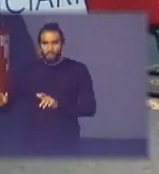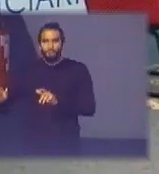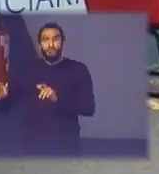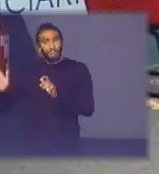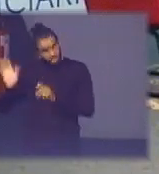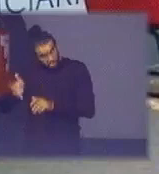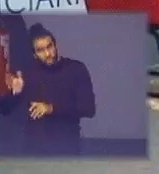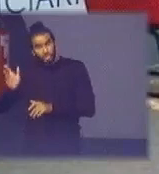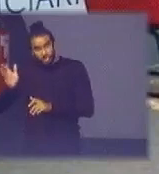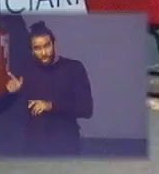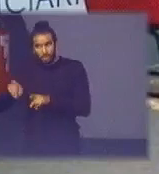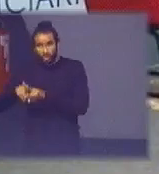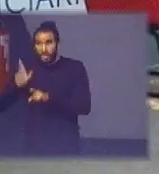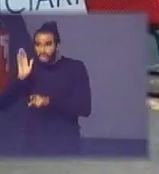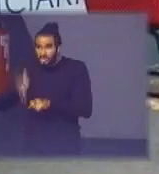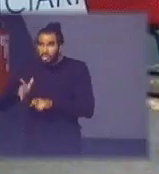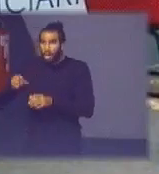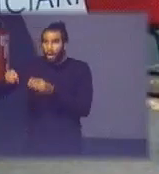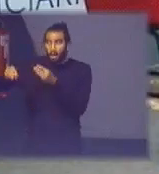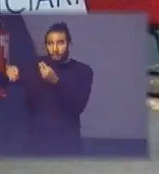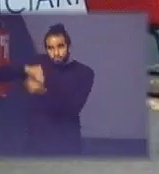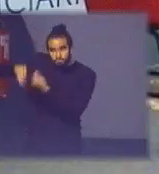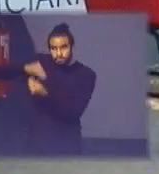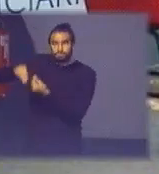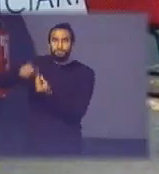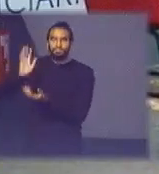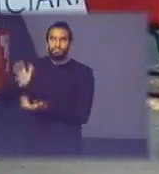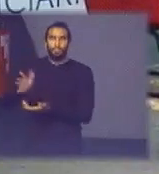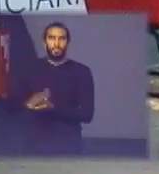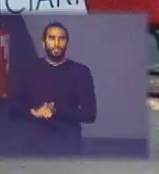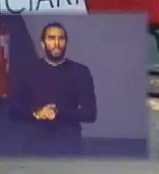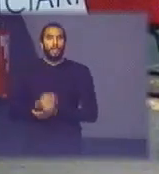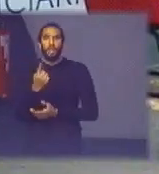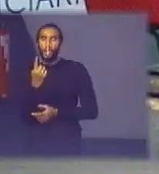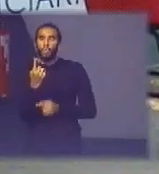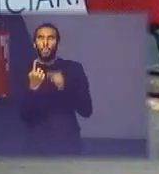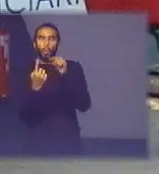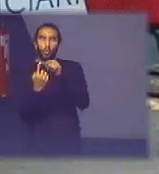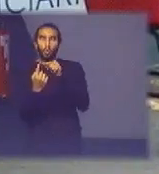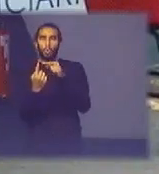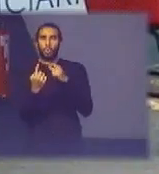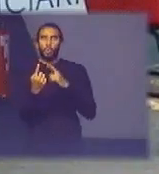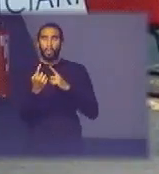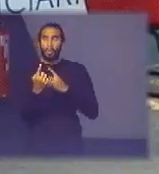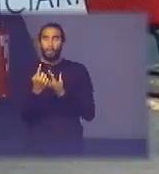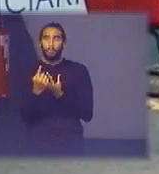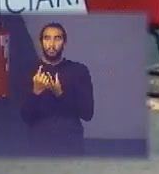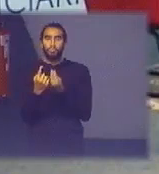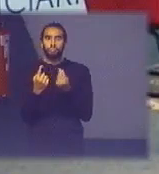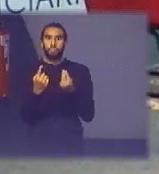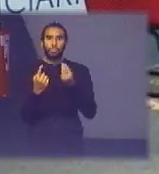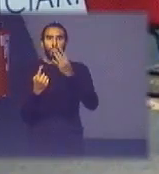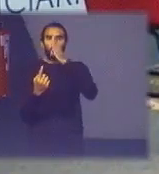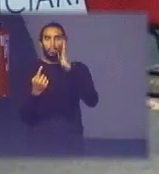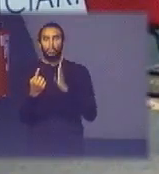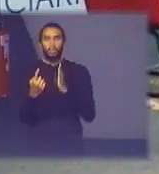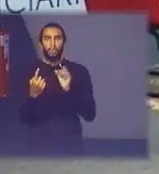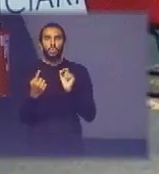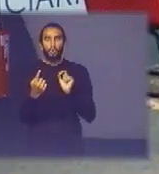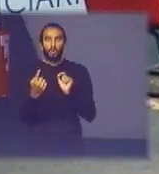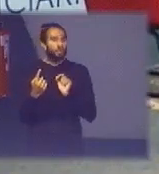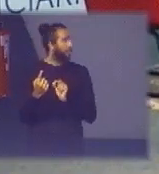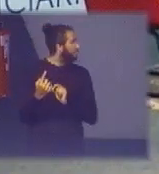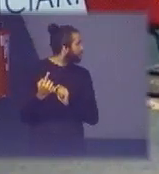de forma eficiente um deles caracterizado como material crítico a gente tem abundância no país que é o